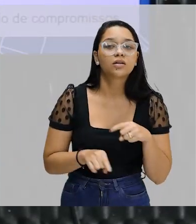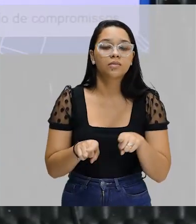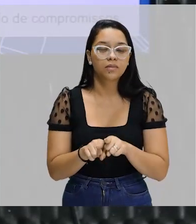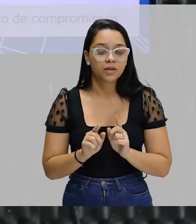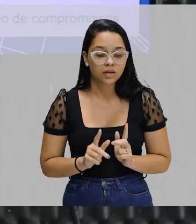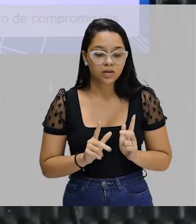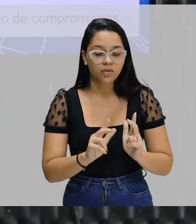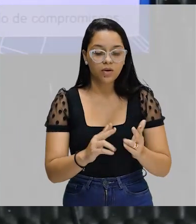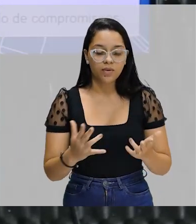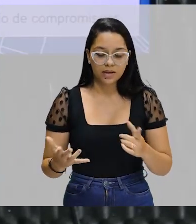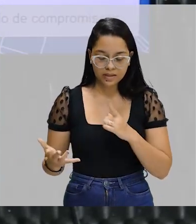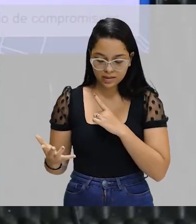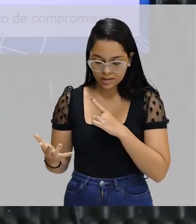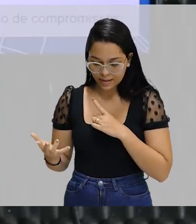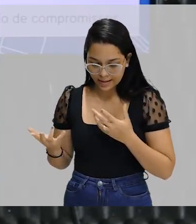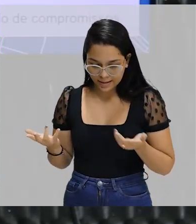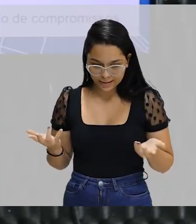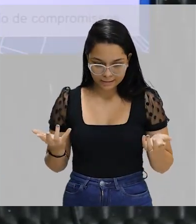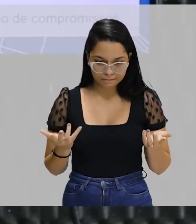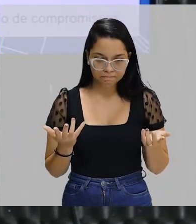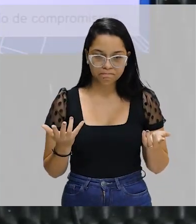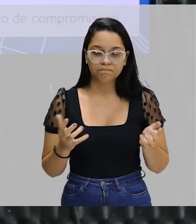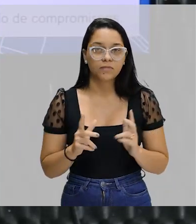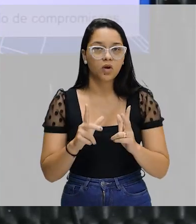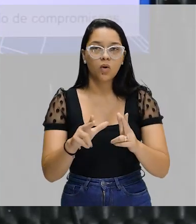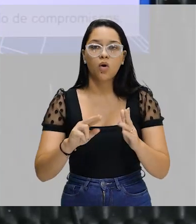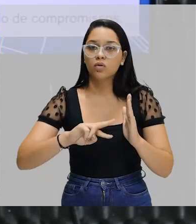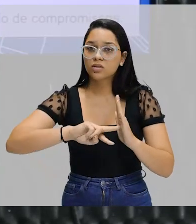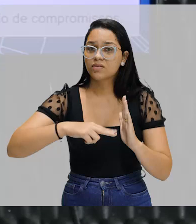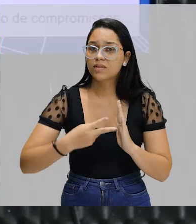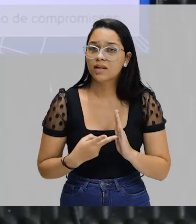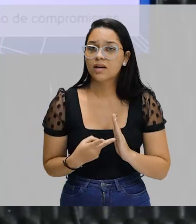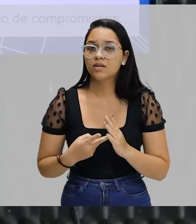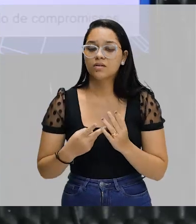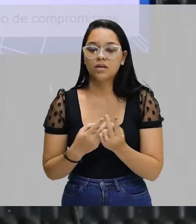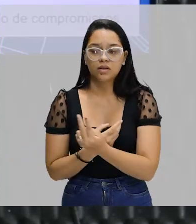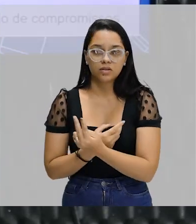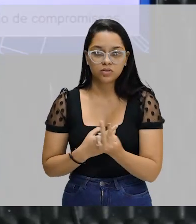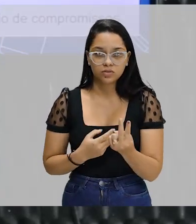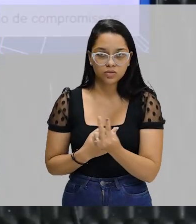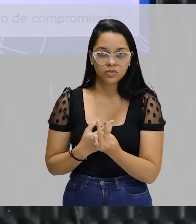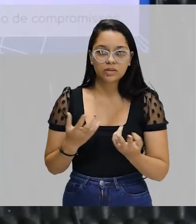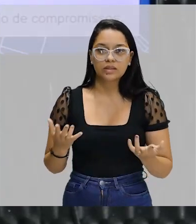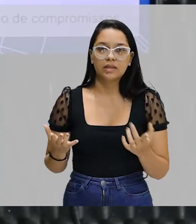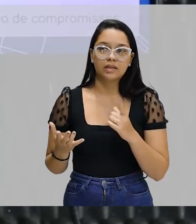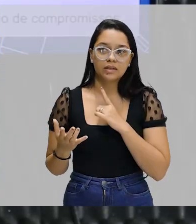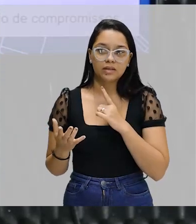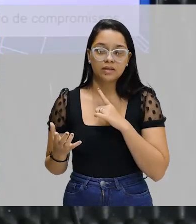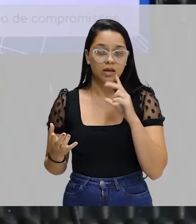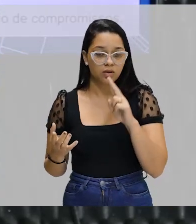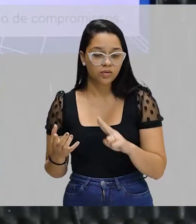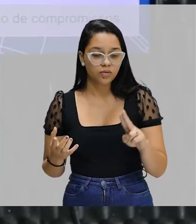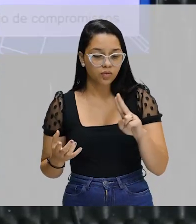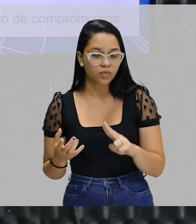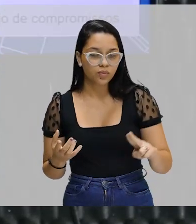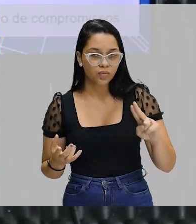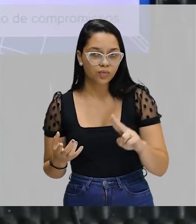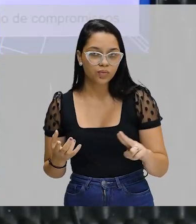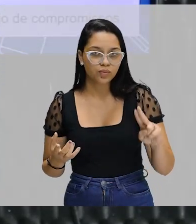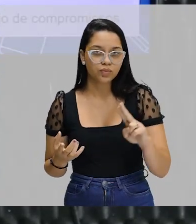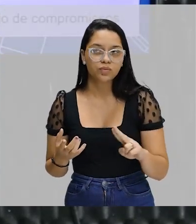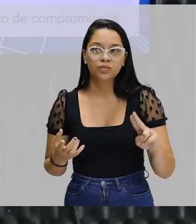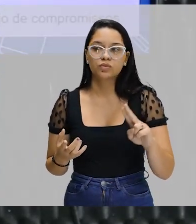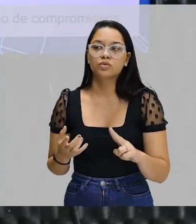mesma, o mesmo sentido em ambas as utilizações